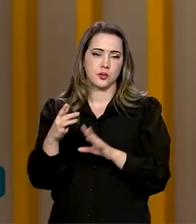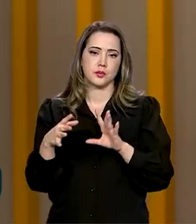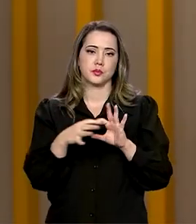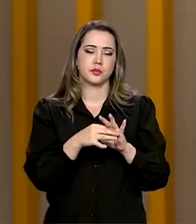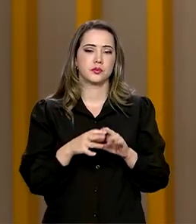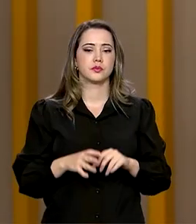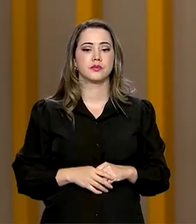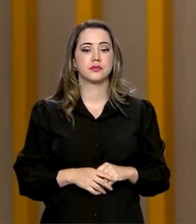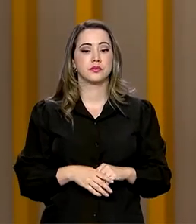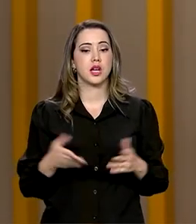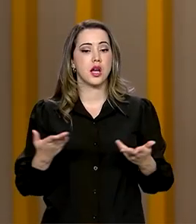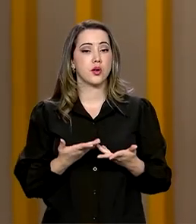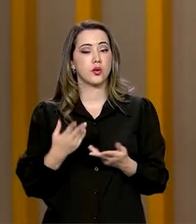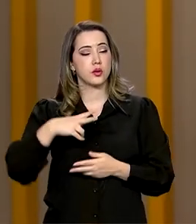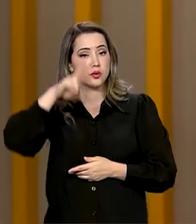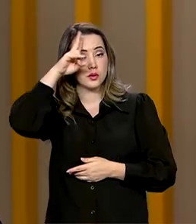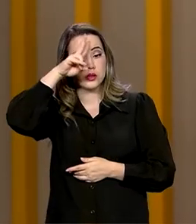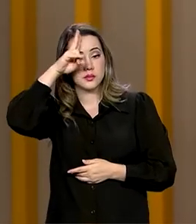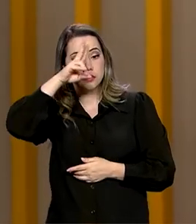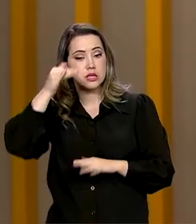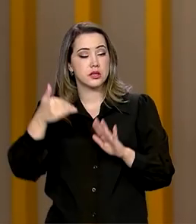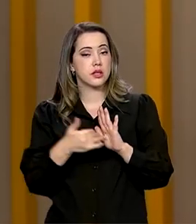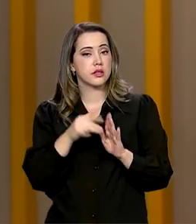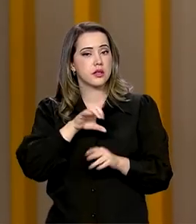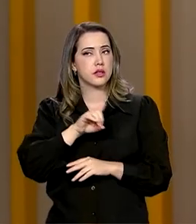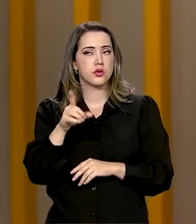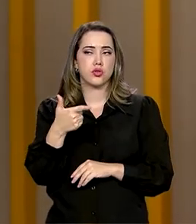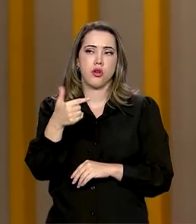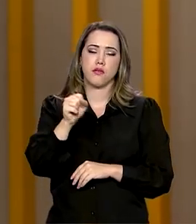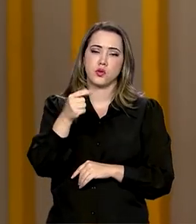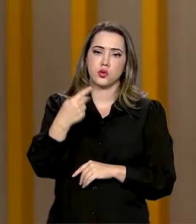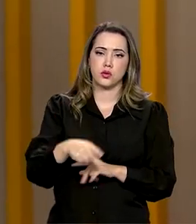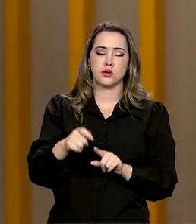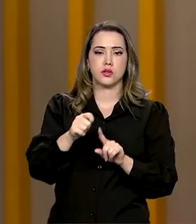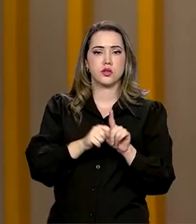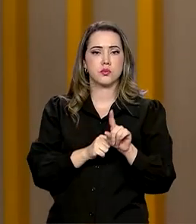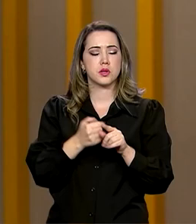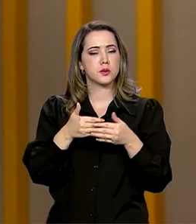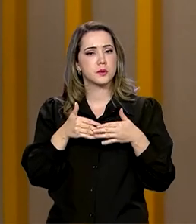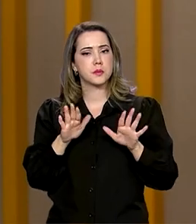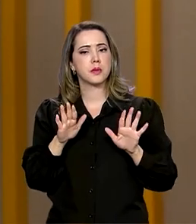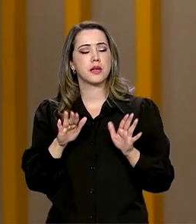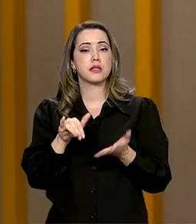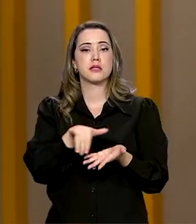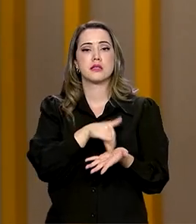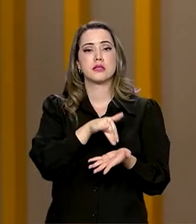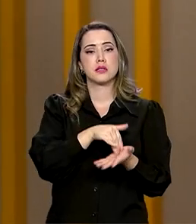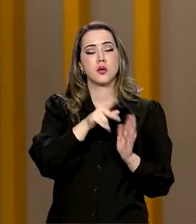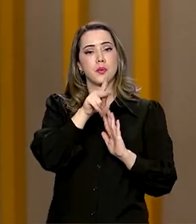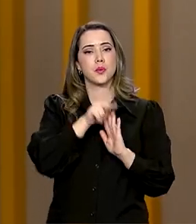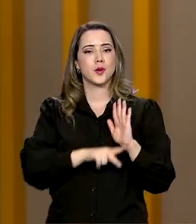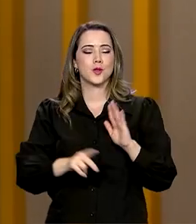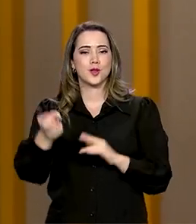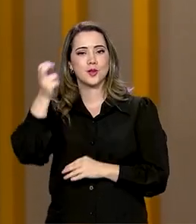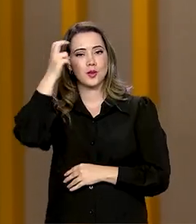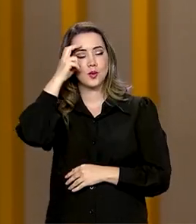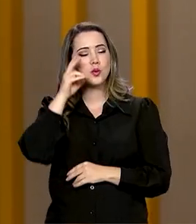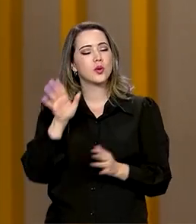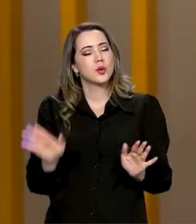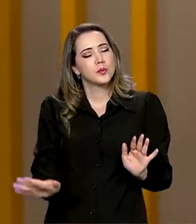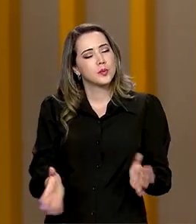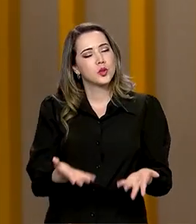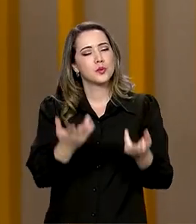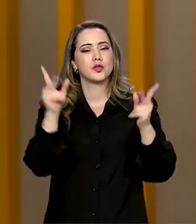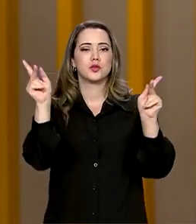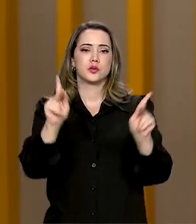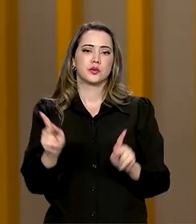Agora um lembrete, Até o dia 28 deste mês, estão abertas as inscrições para projetos culturais que promovam